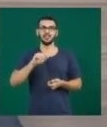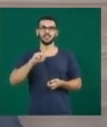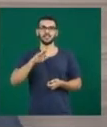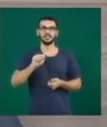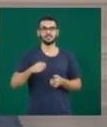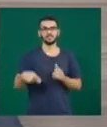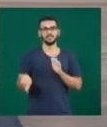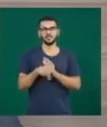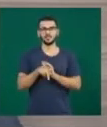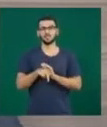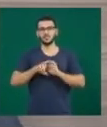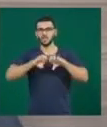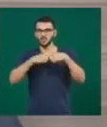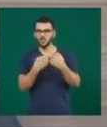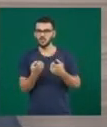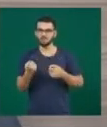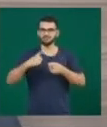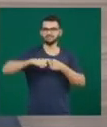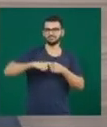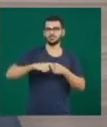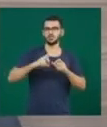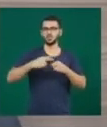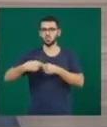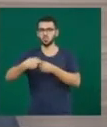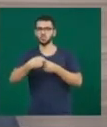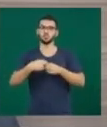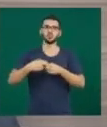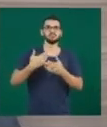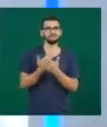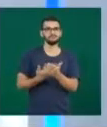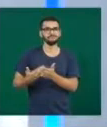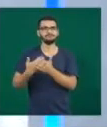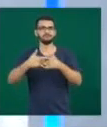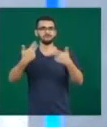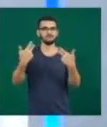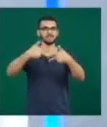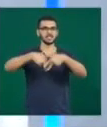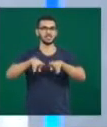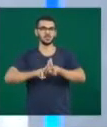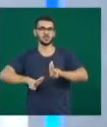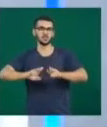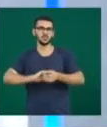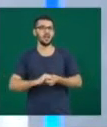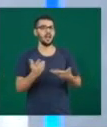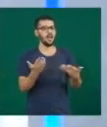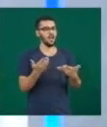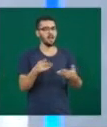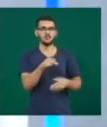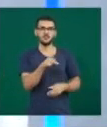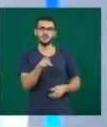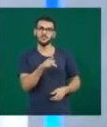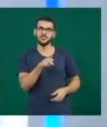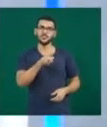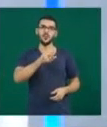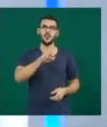de Estudos Afro-Brasileiros da UFA. E quem fala mais com a gente sobre o evento é o professor Guimes Rodrigues, também membro do grupo de capoeira Angola